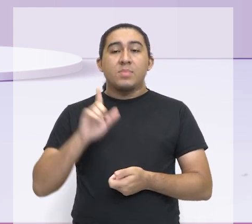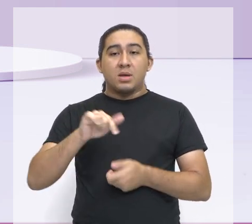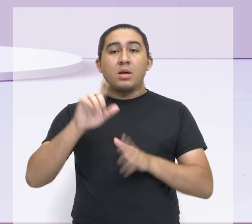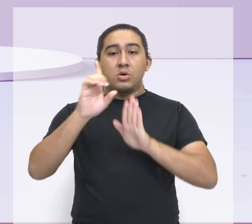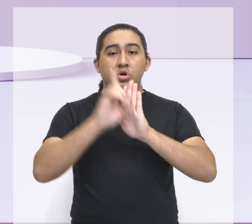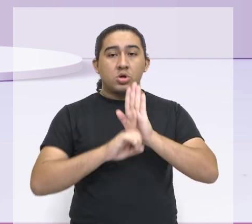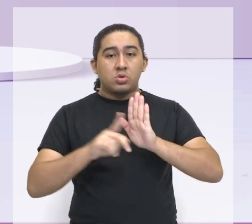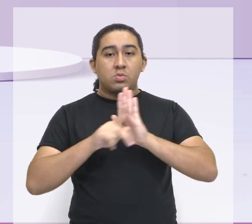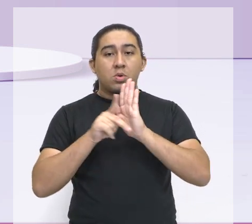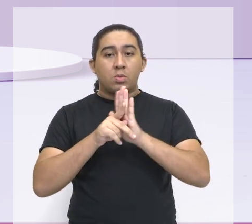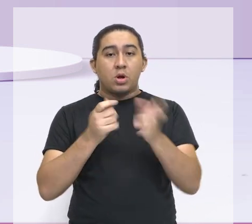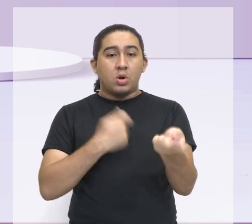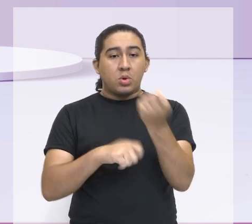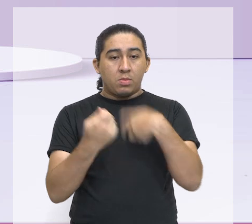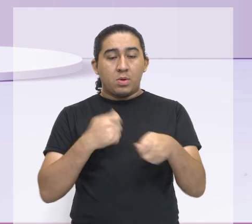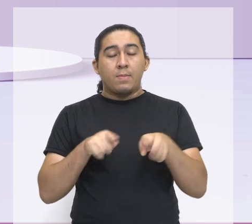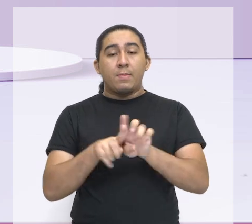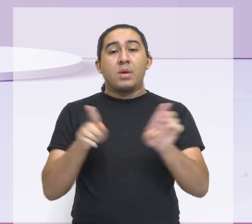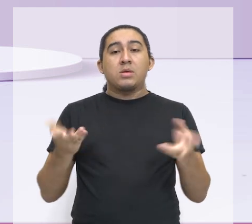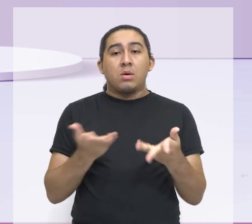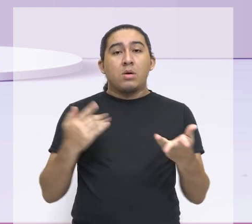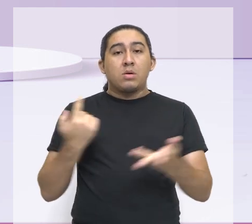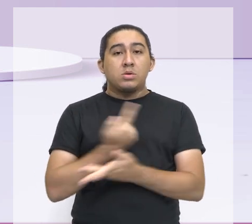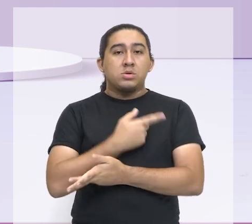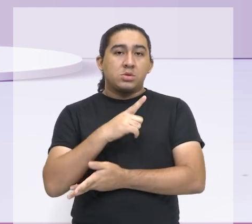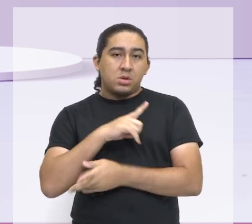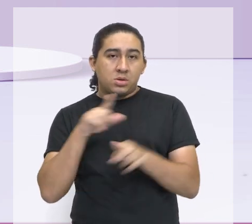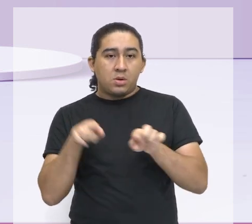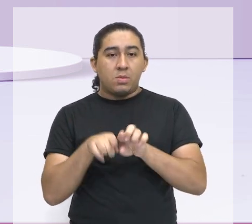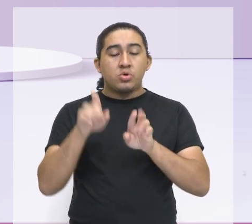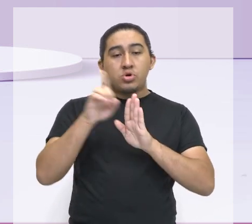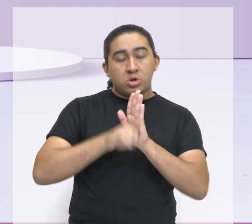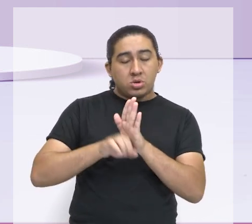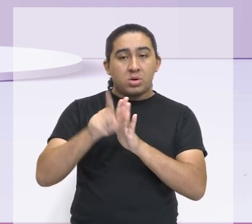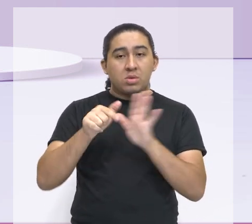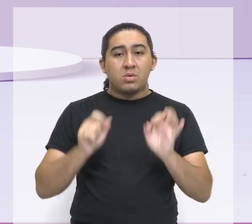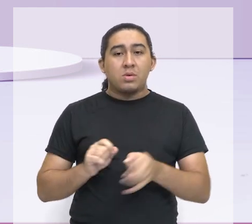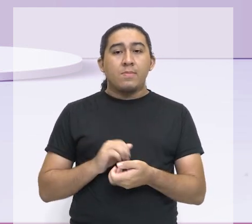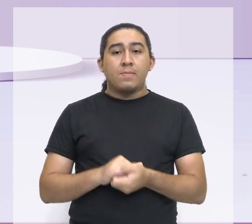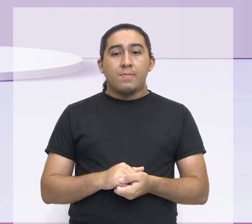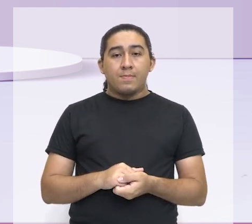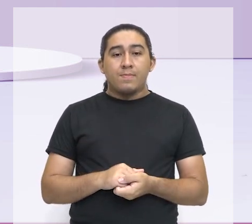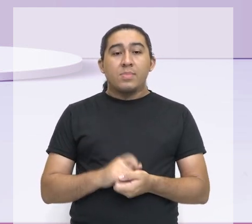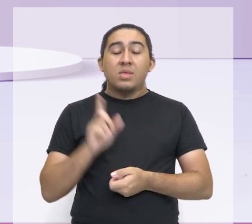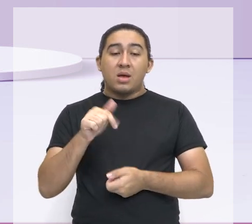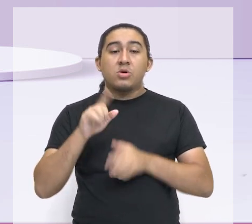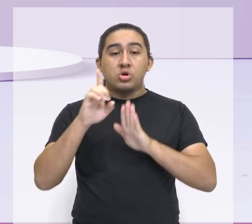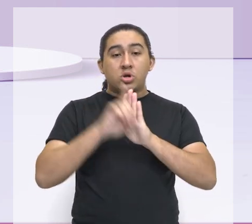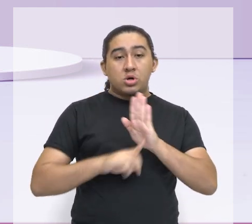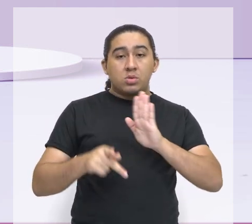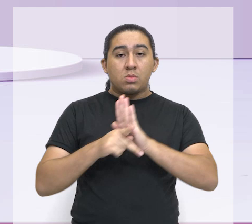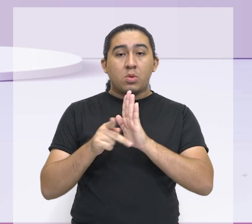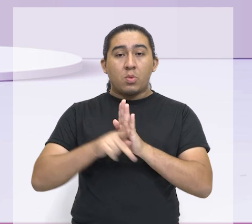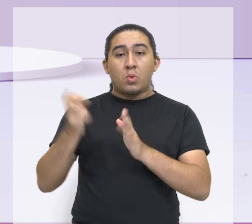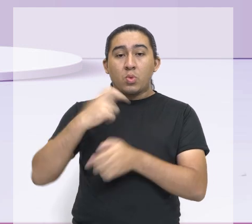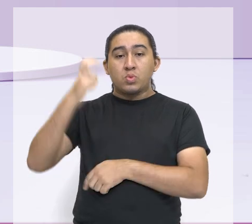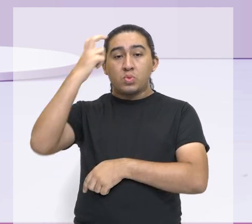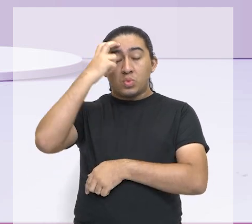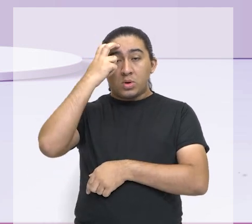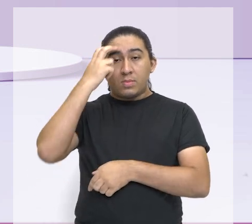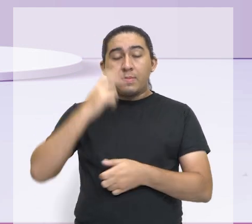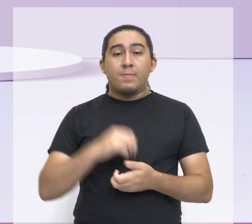direitos econômicos, mas agora nós temos também um direito que se fala pouco, que são os direitos culturais.